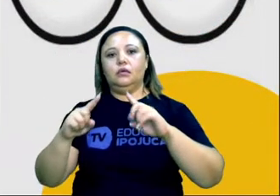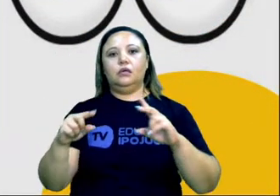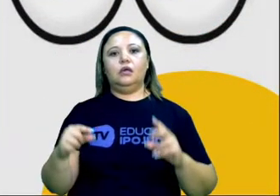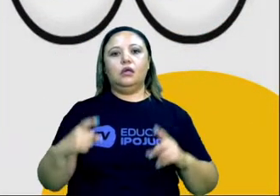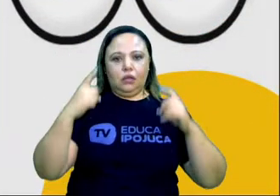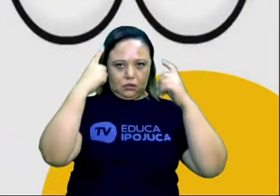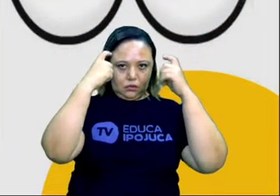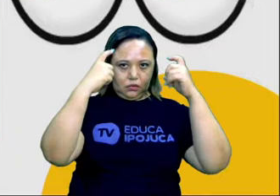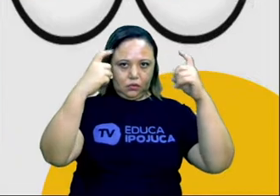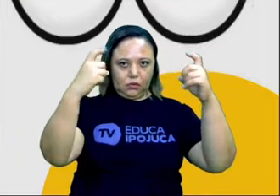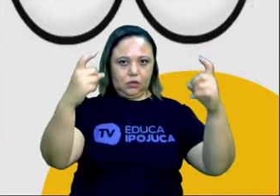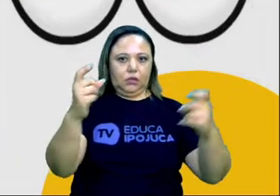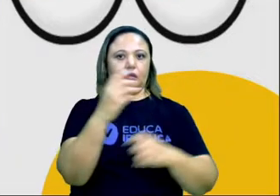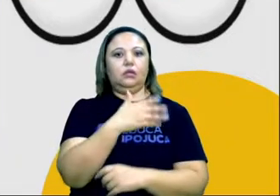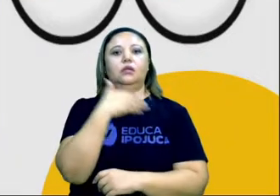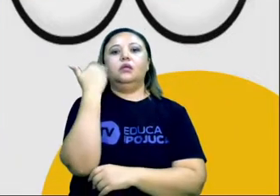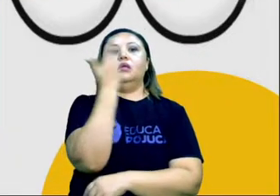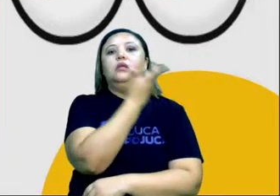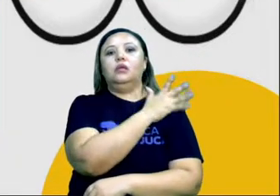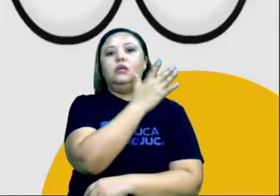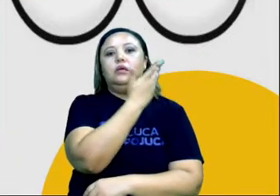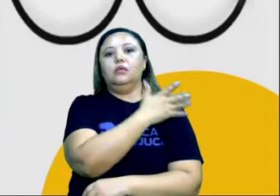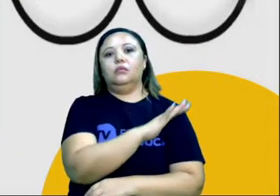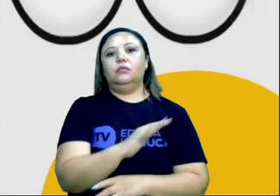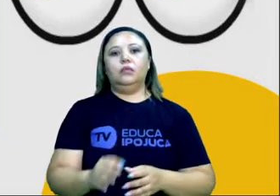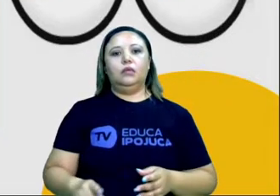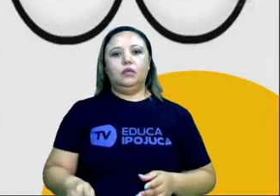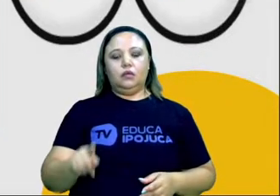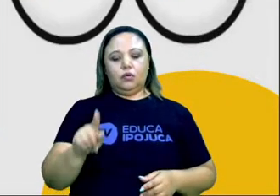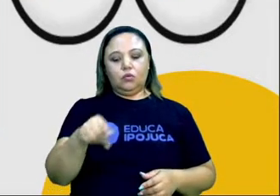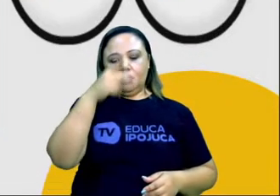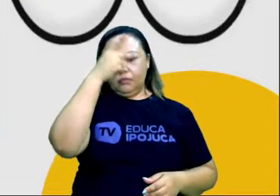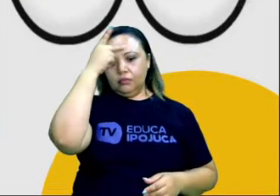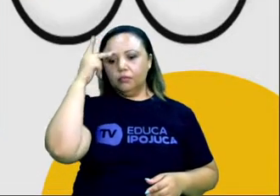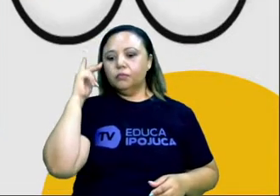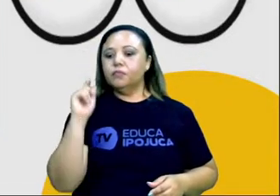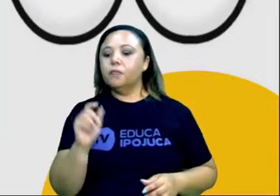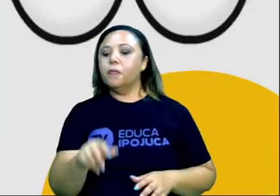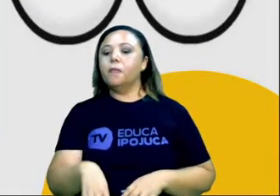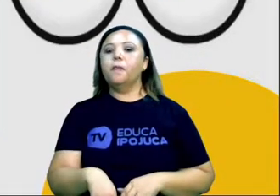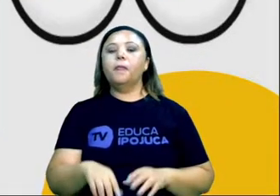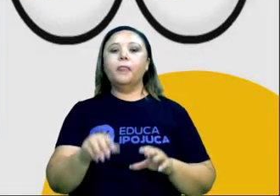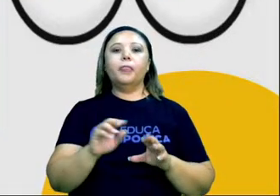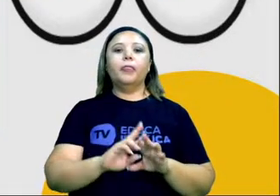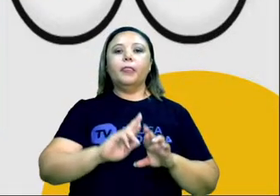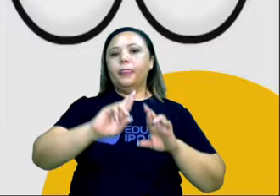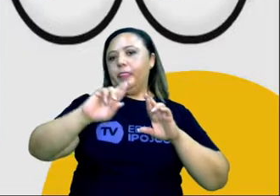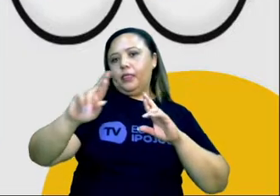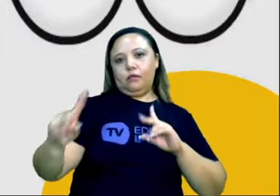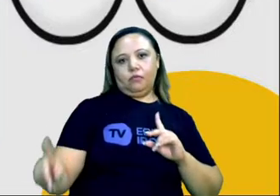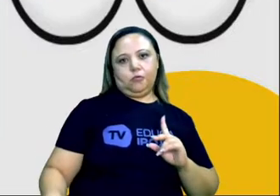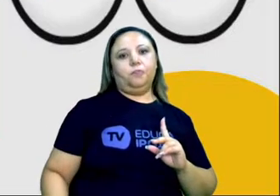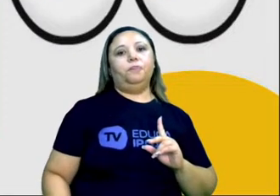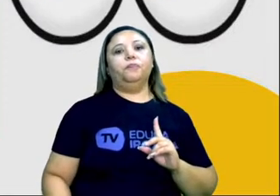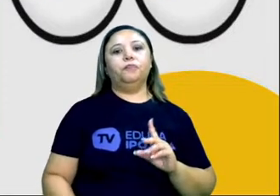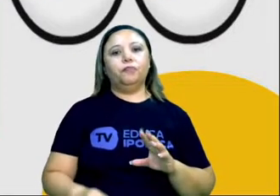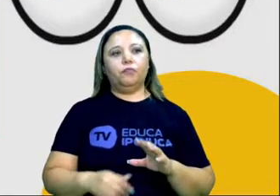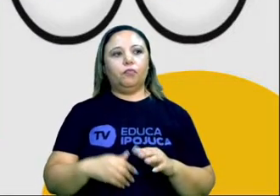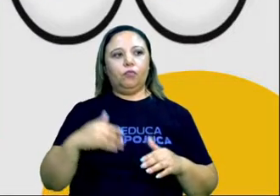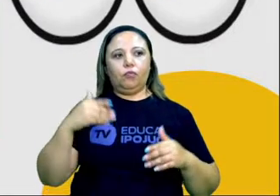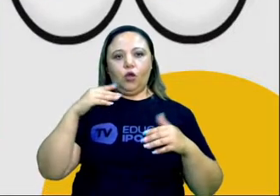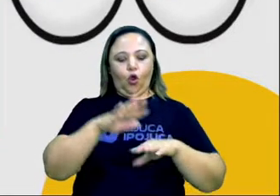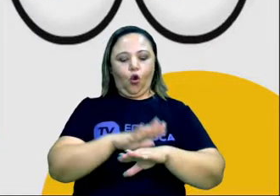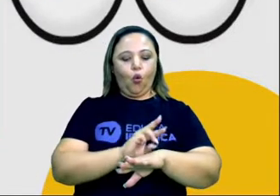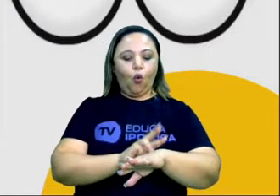discriminação contra pessoas que apresentam uma característica identitária em comum, como co,